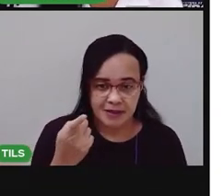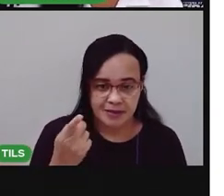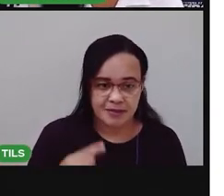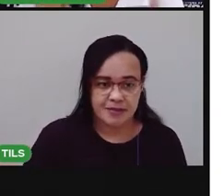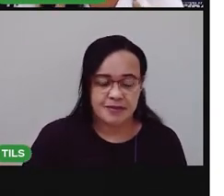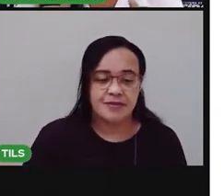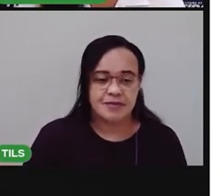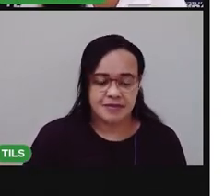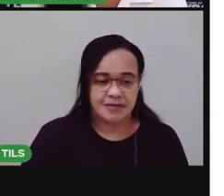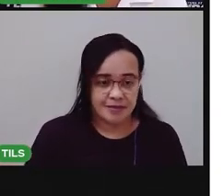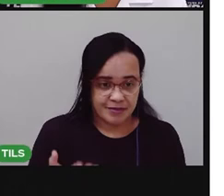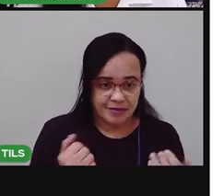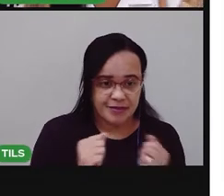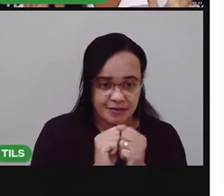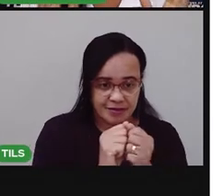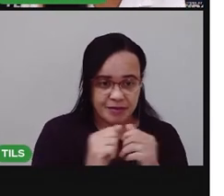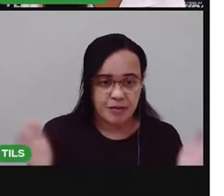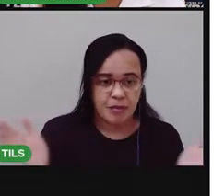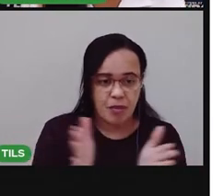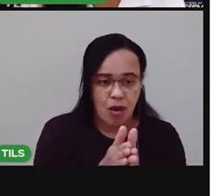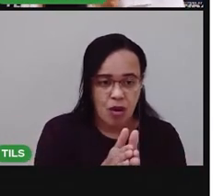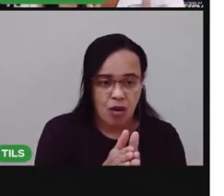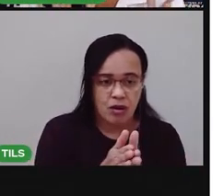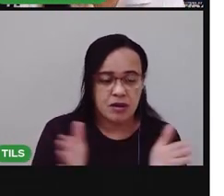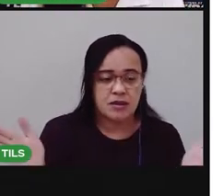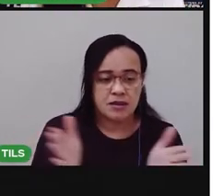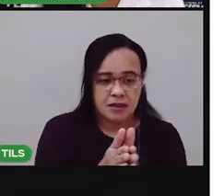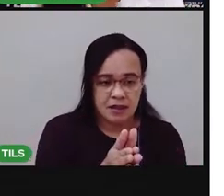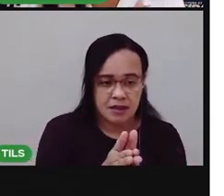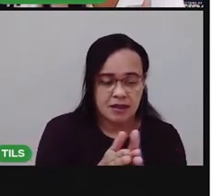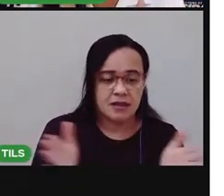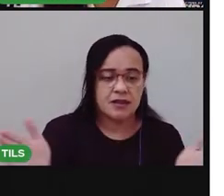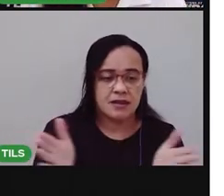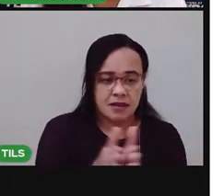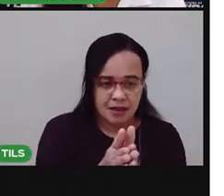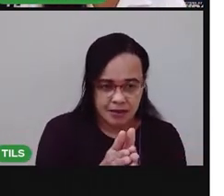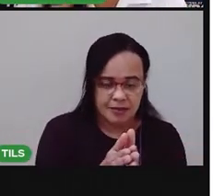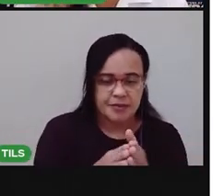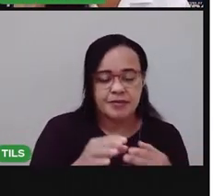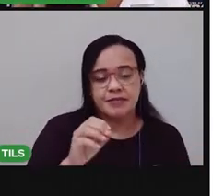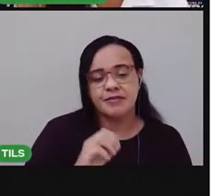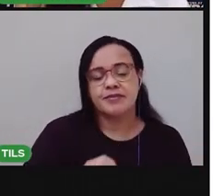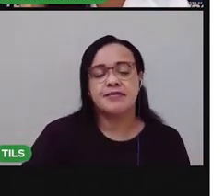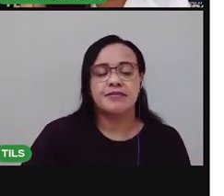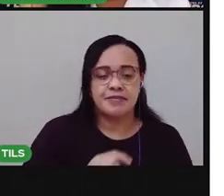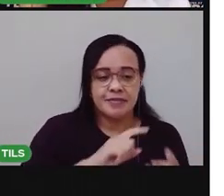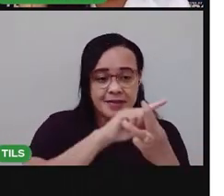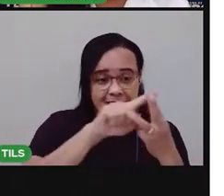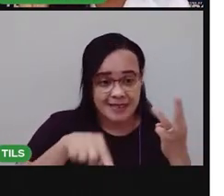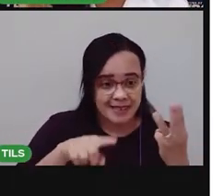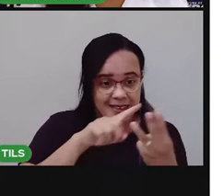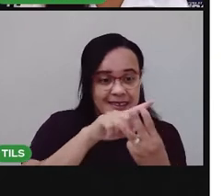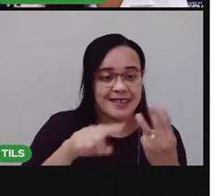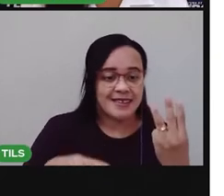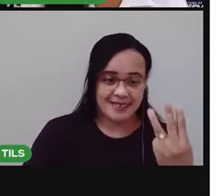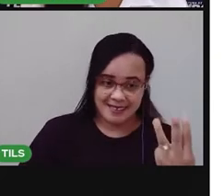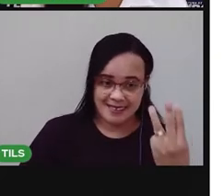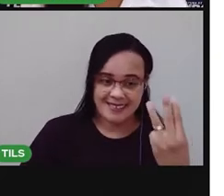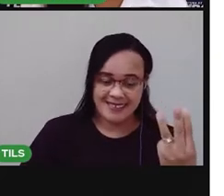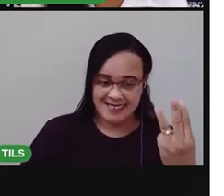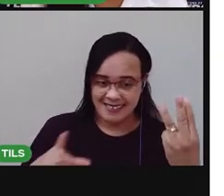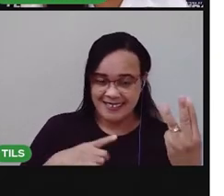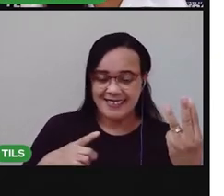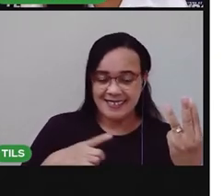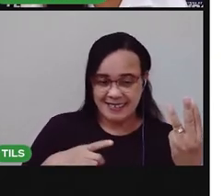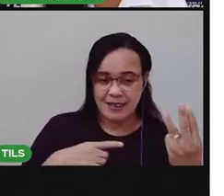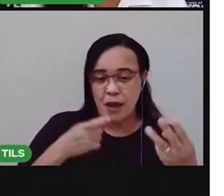Vamos juntos? Bó. Né. Cá. Três vezes. Então,